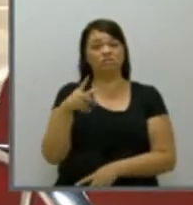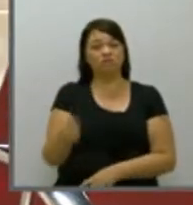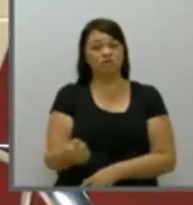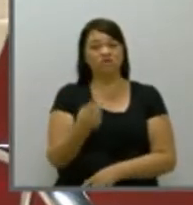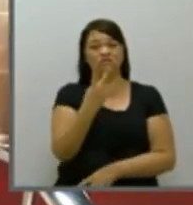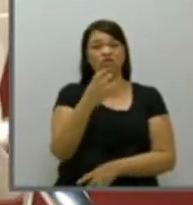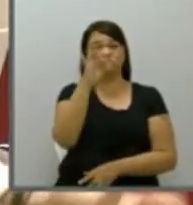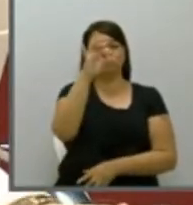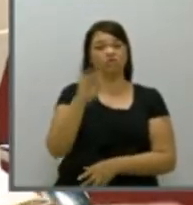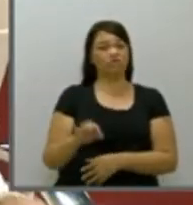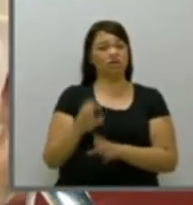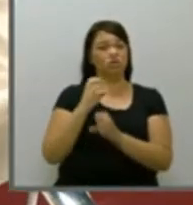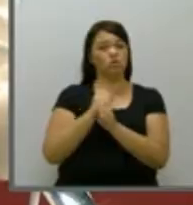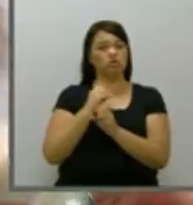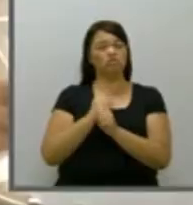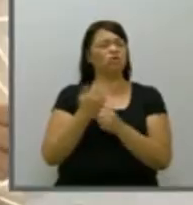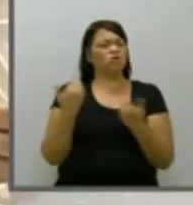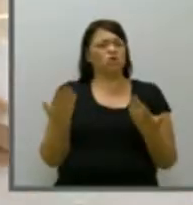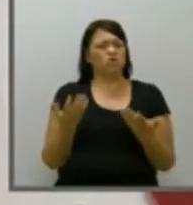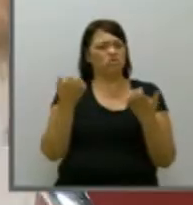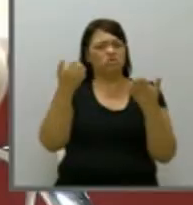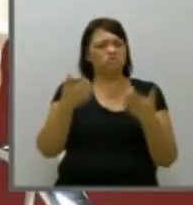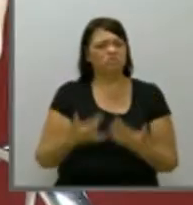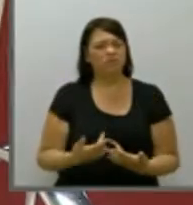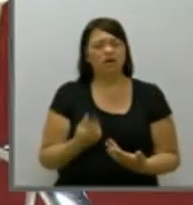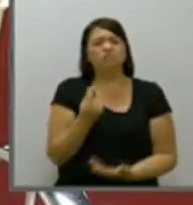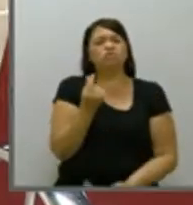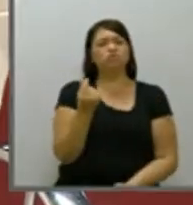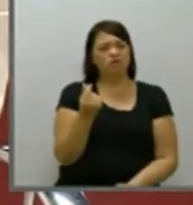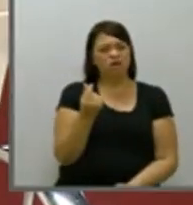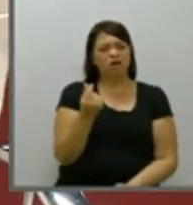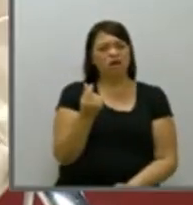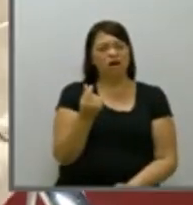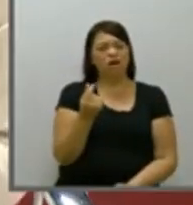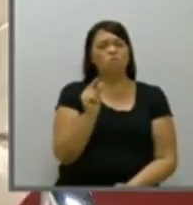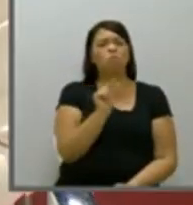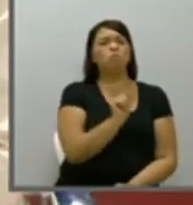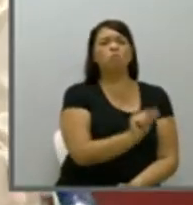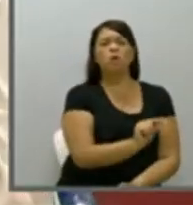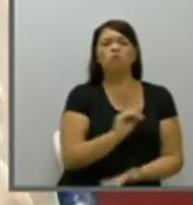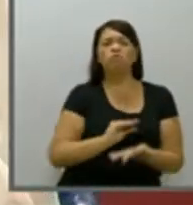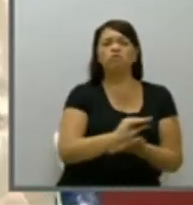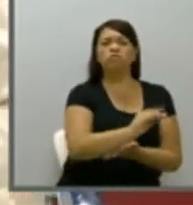orçamento. Como explica que com tanto dinheiro se fez tão pouco para o nosso povo?